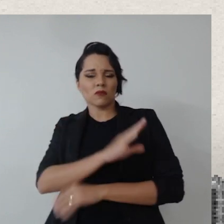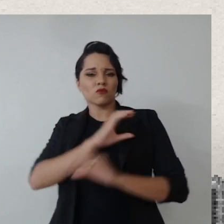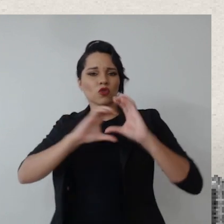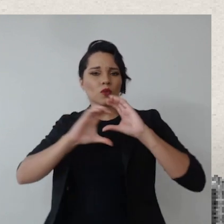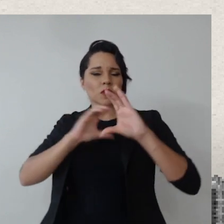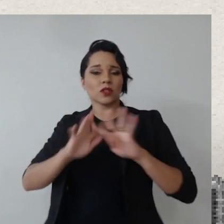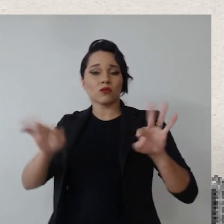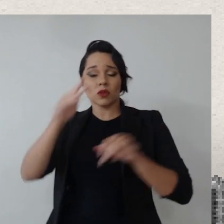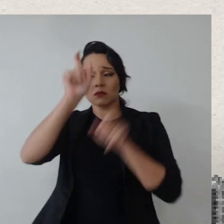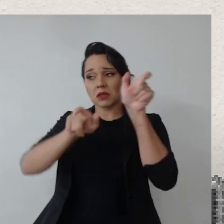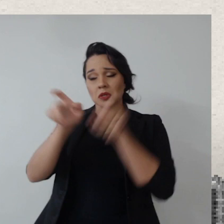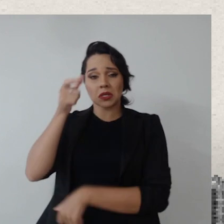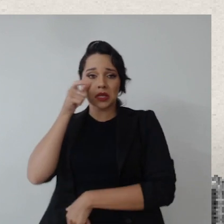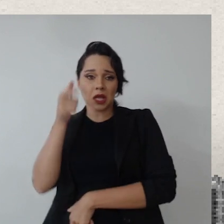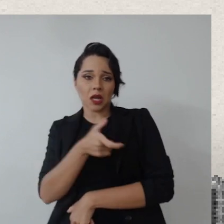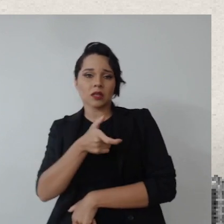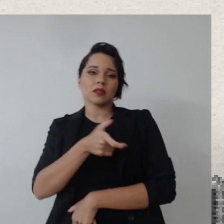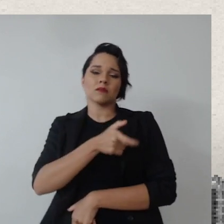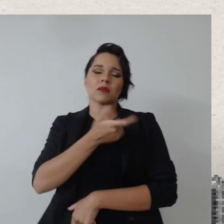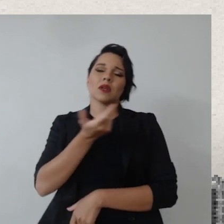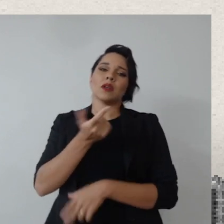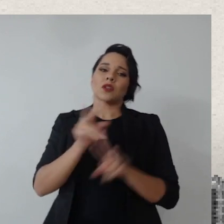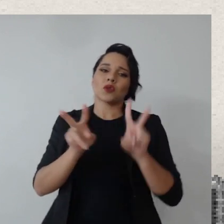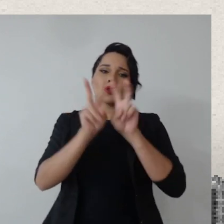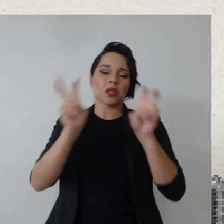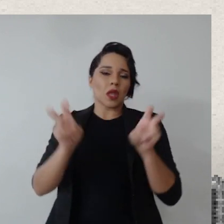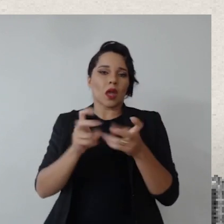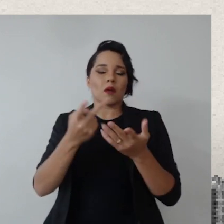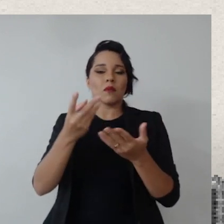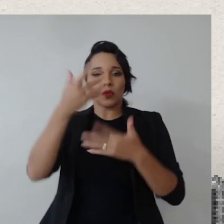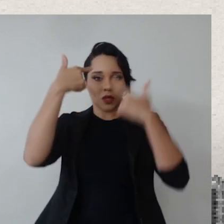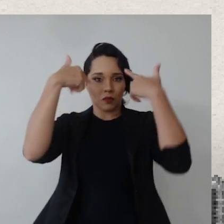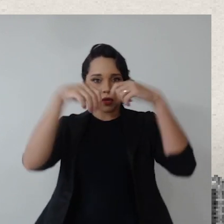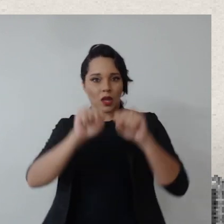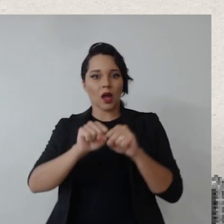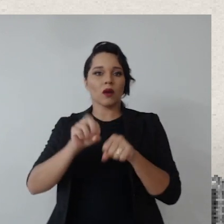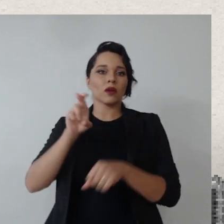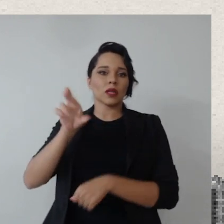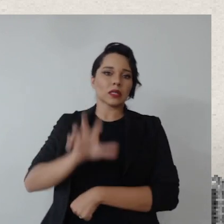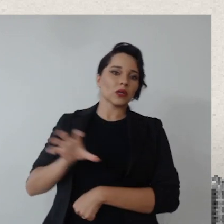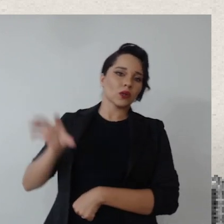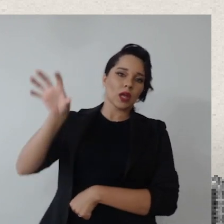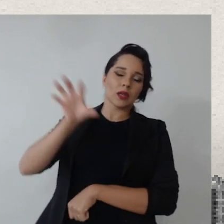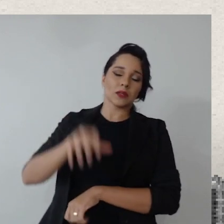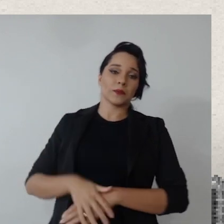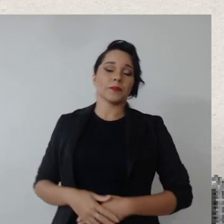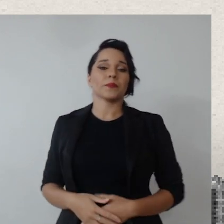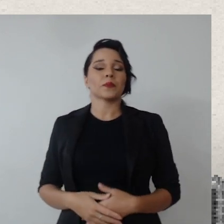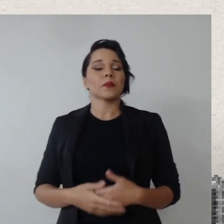direto com todas as pessoas interessadas no tema, no tribunal e nas seccionais.